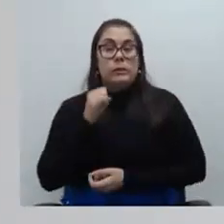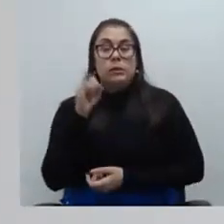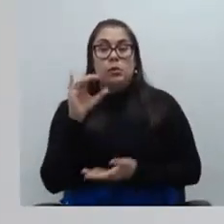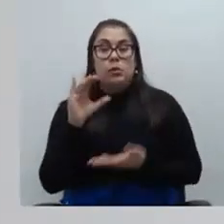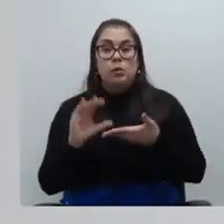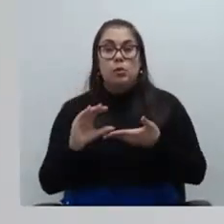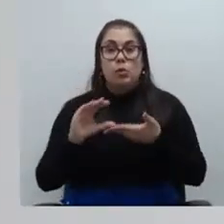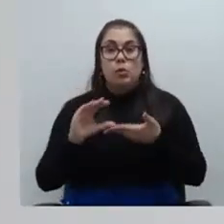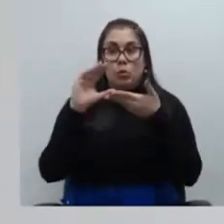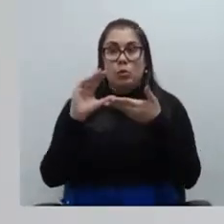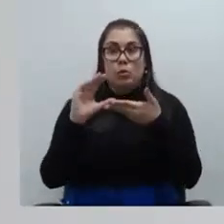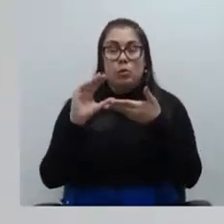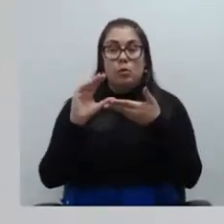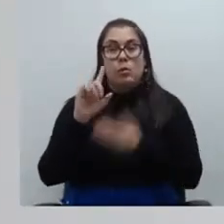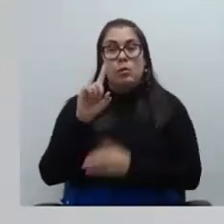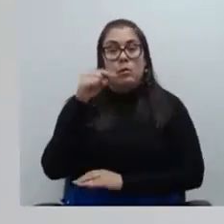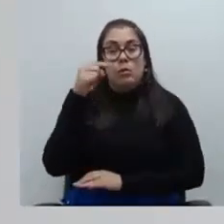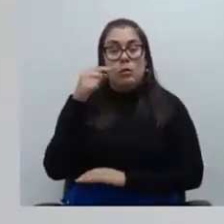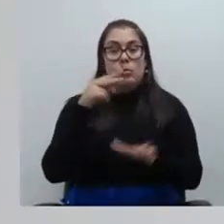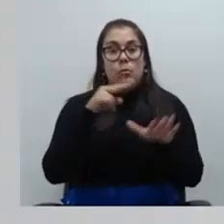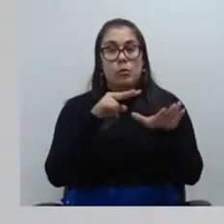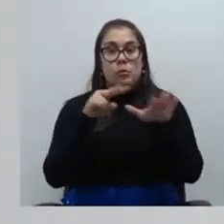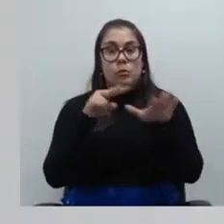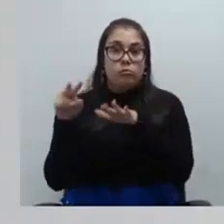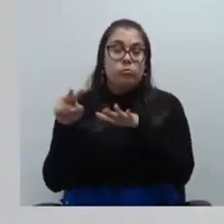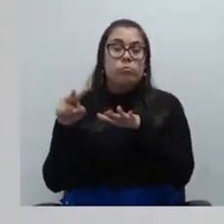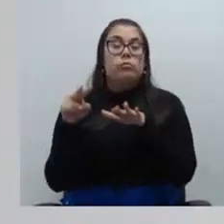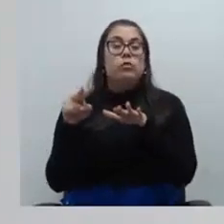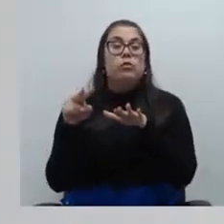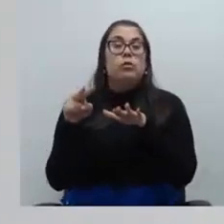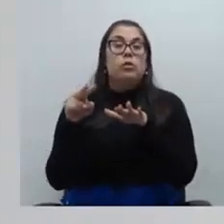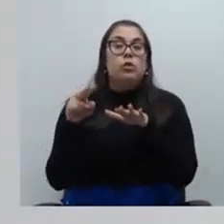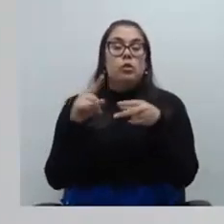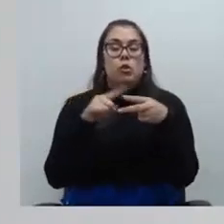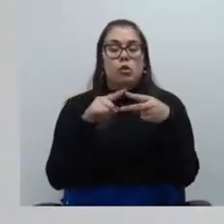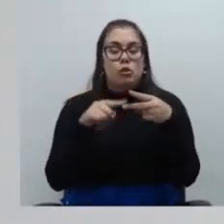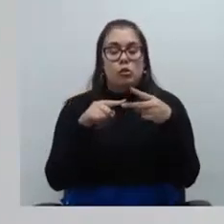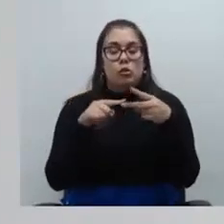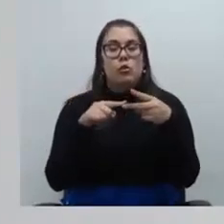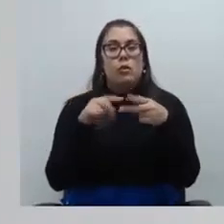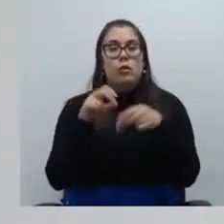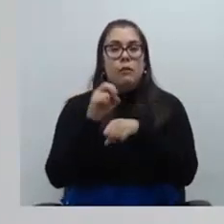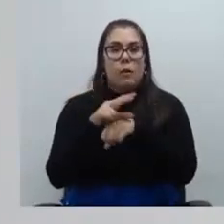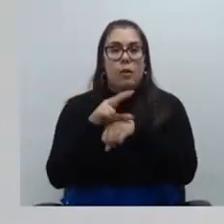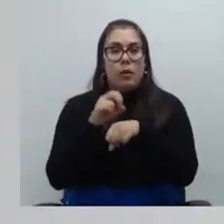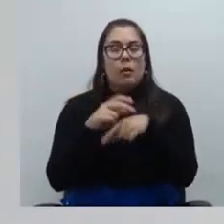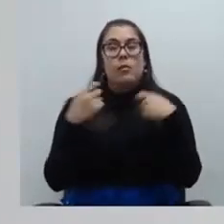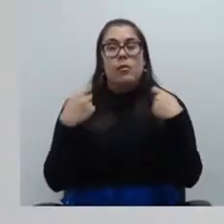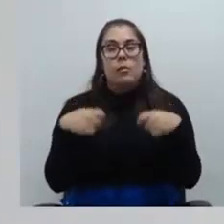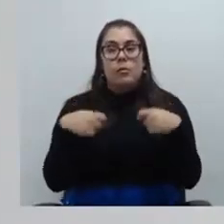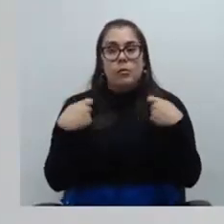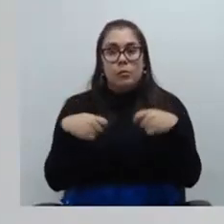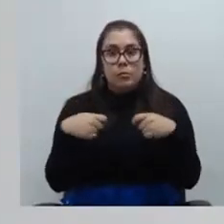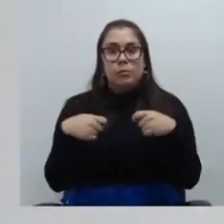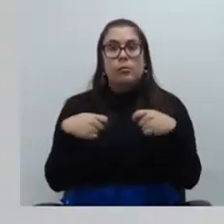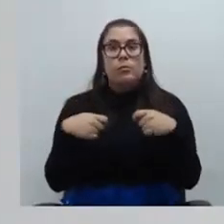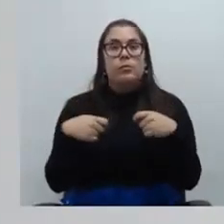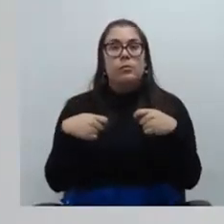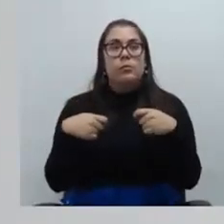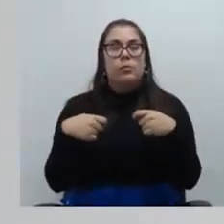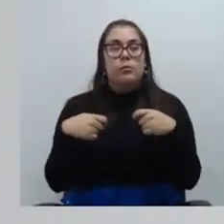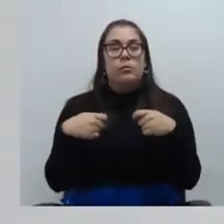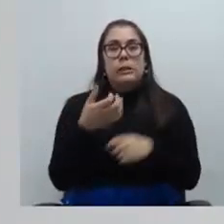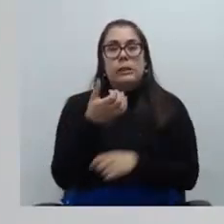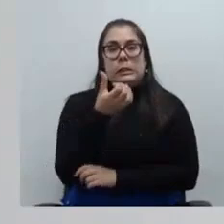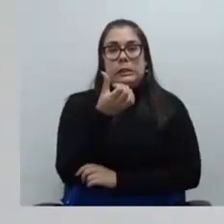conseguir votar na próxima semana a manutenção do feixe desses dois cargos na verdade a gente pretende colocar em remoção então os